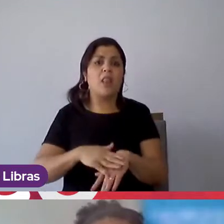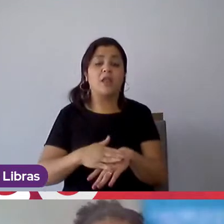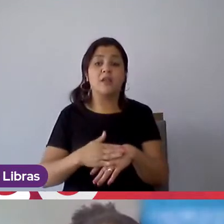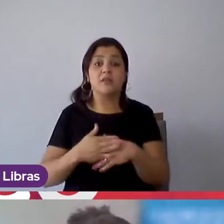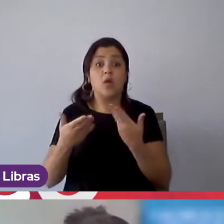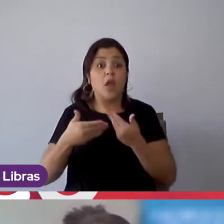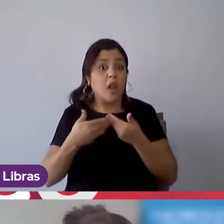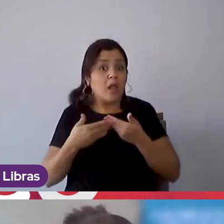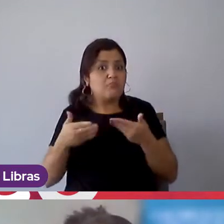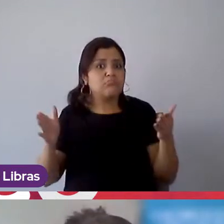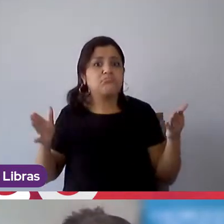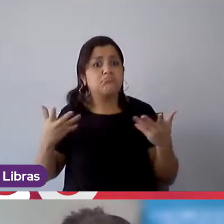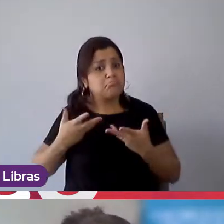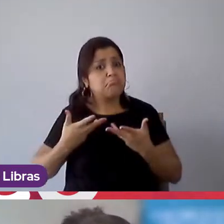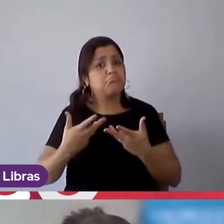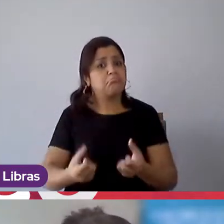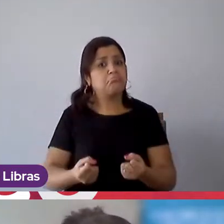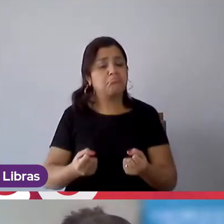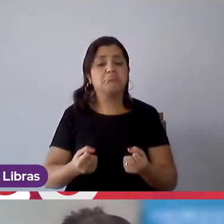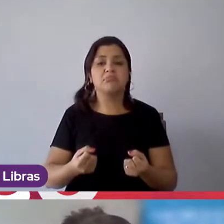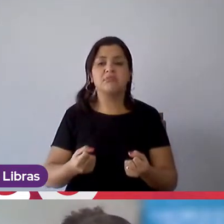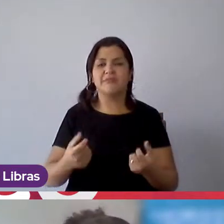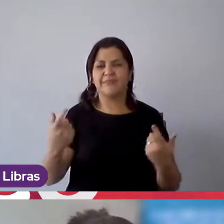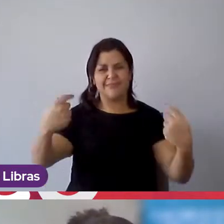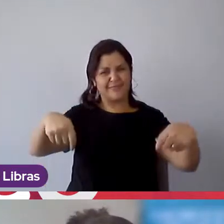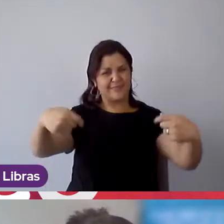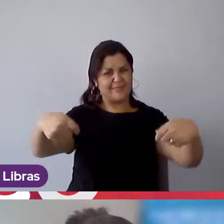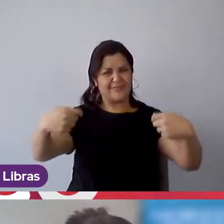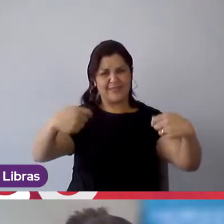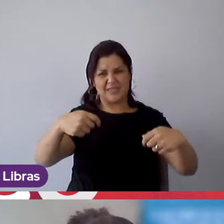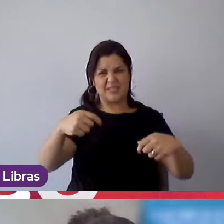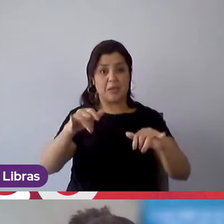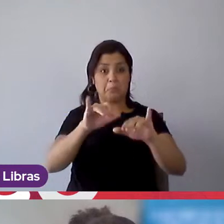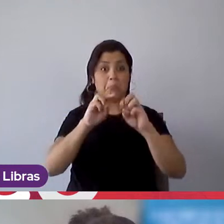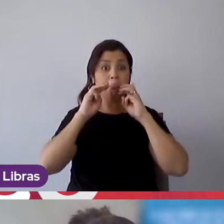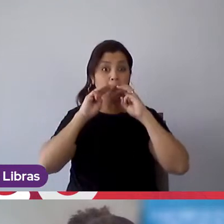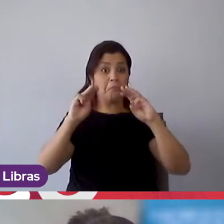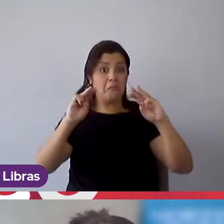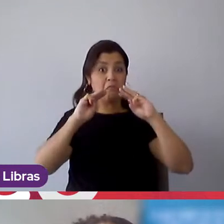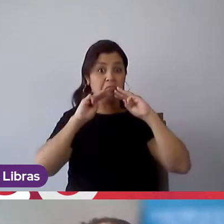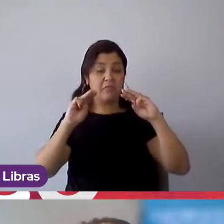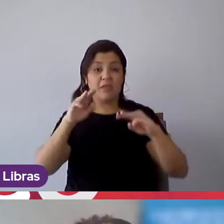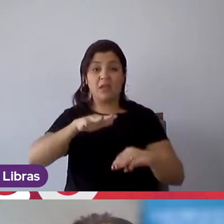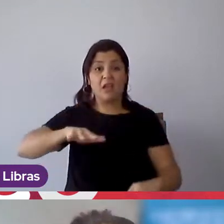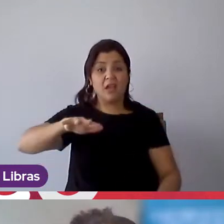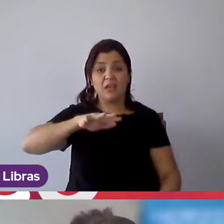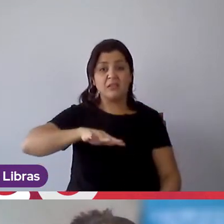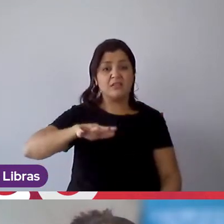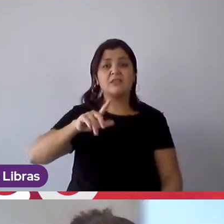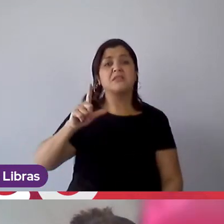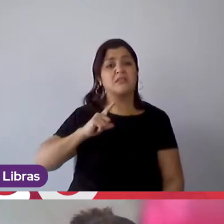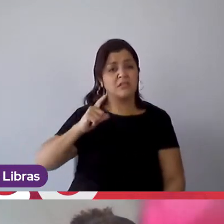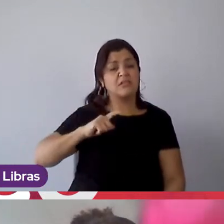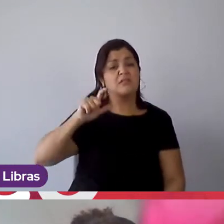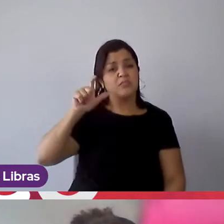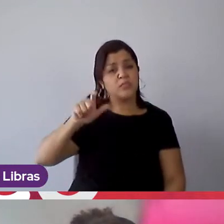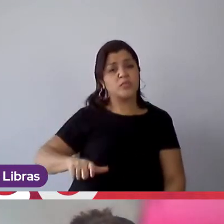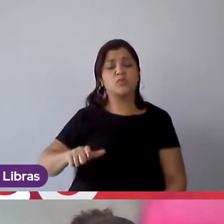abriu as portas pra mim e me recebeu eu não precisaria estar em marketing necessariamente tanto porque tem pessoas que fazem